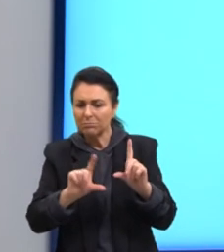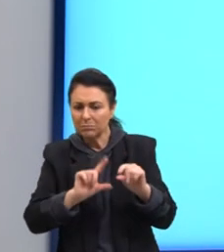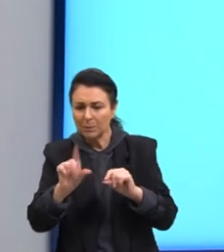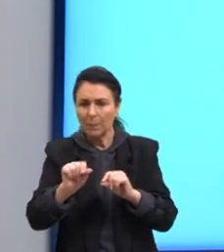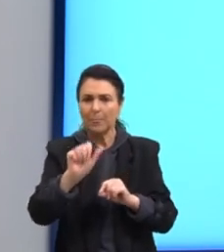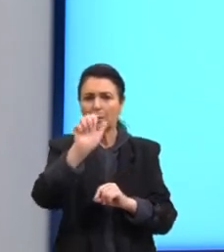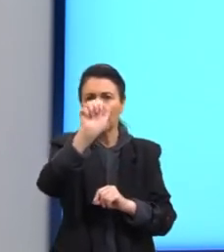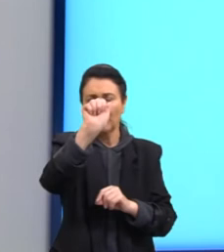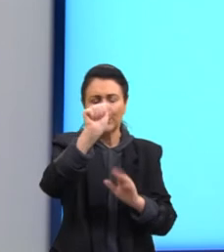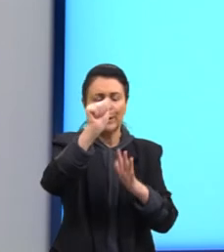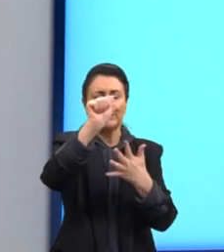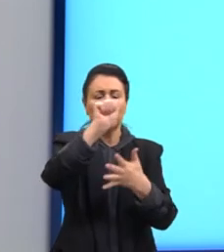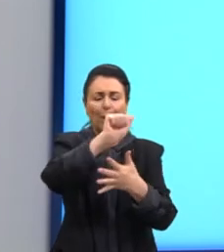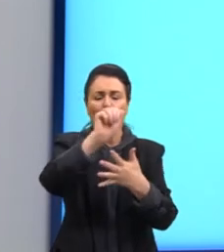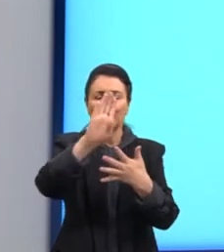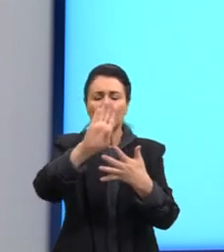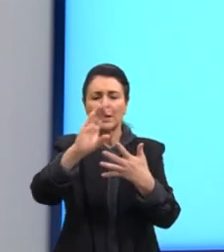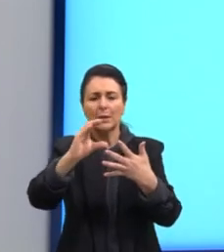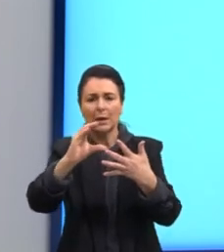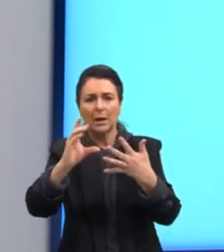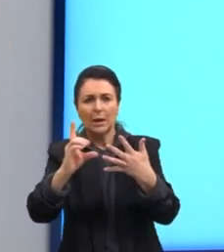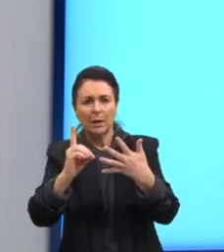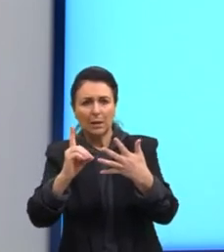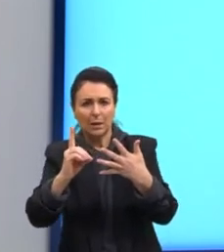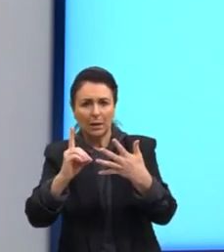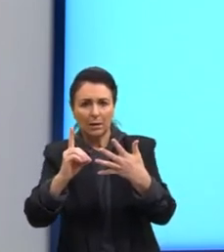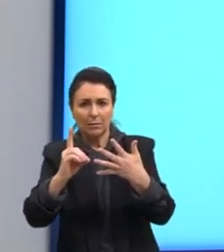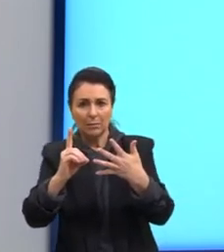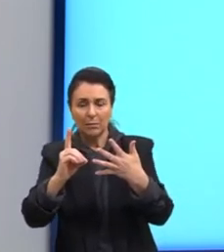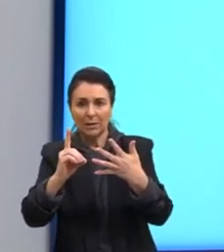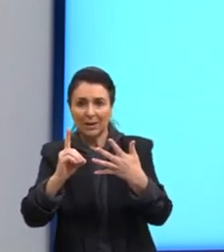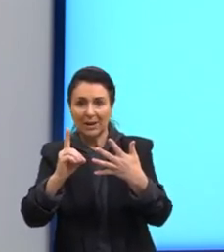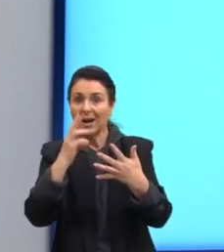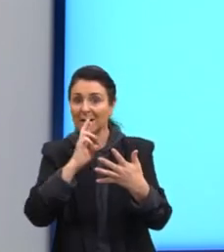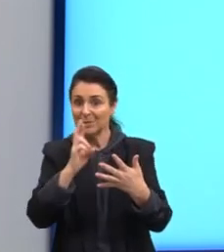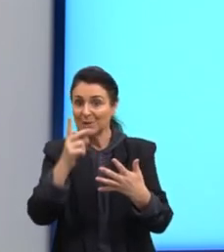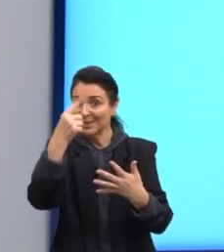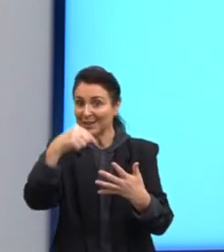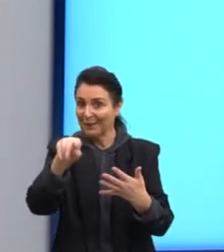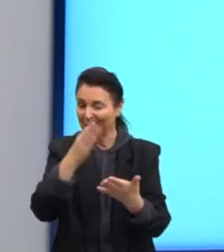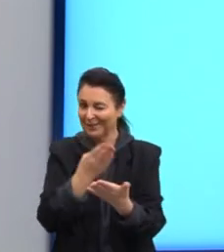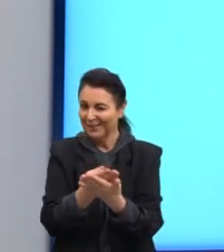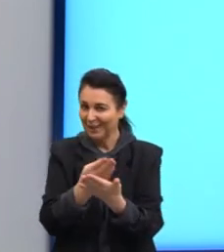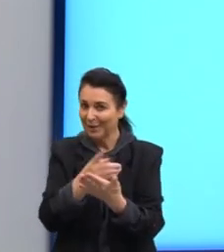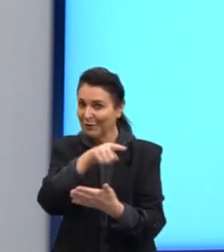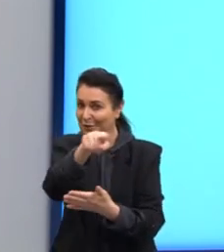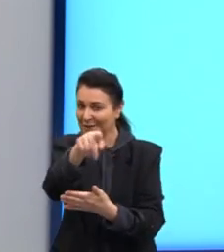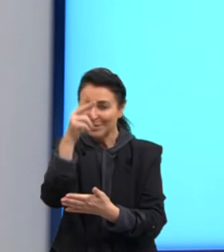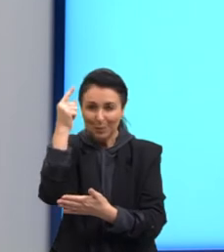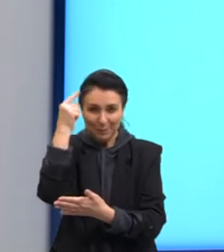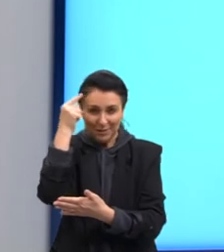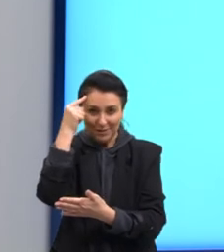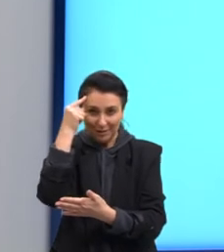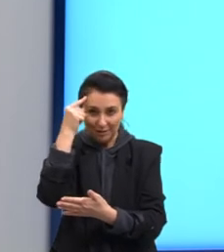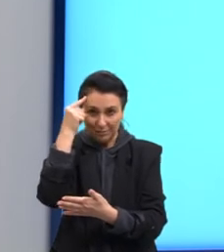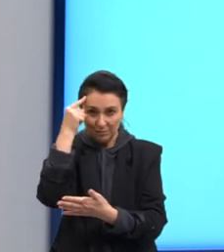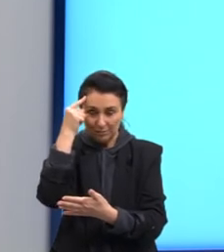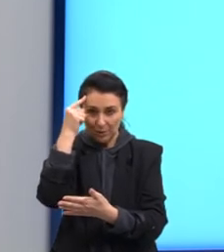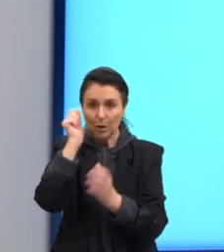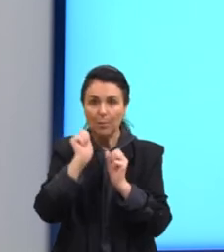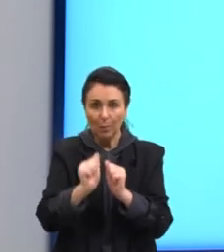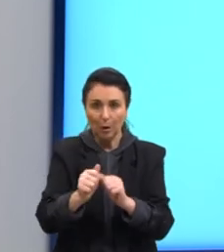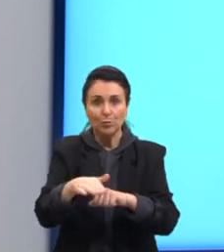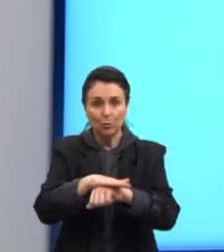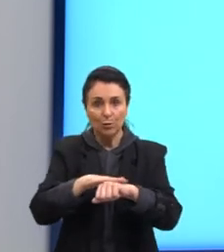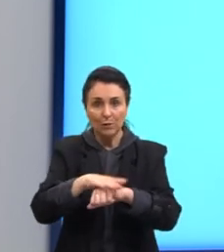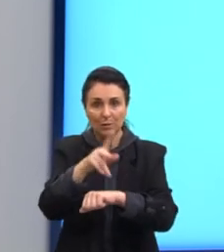A, B, C, D. Eu não vou dar a resposta a vocês, eu vou dar a resposta na próxima aula. Vocês vão refletir e vocês vão me dizer, por favor. Certo?